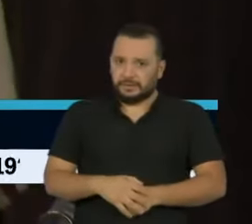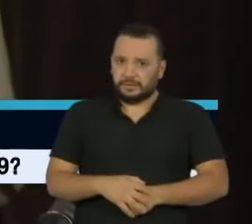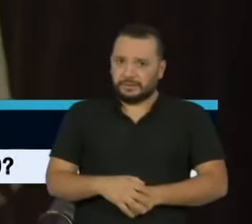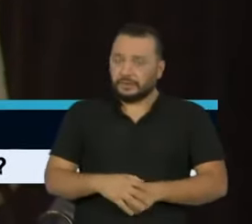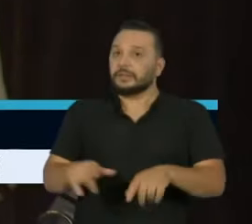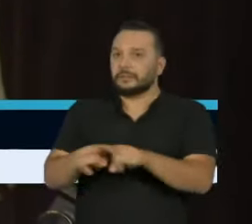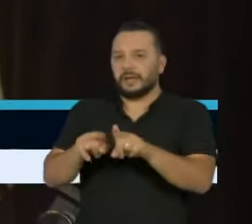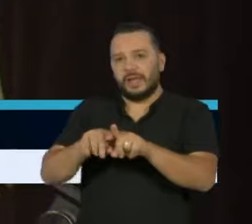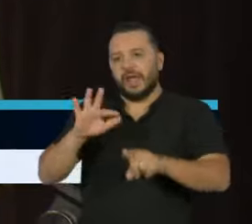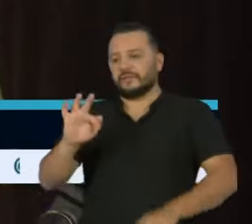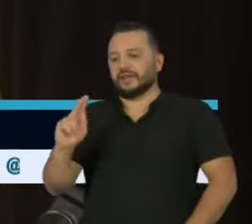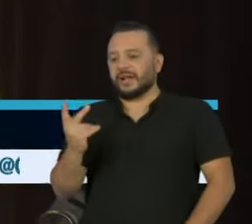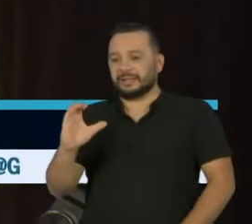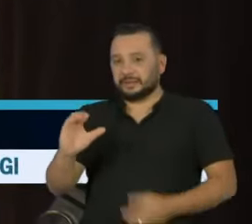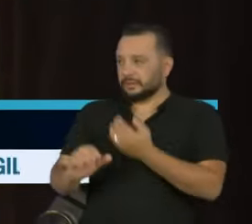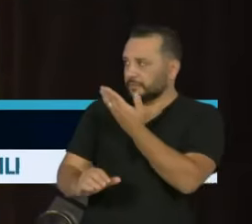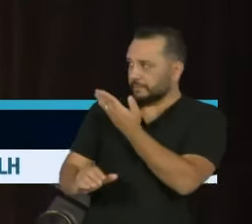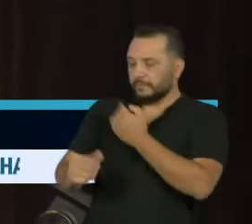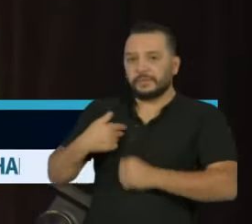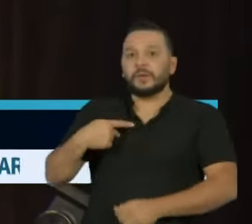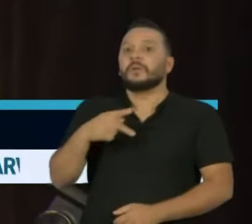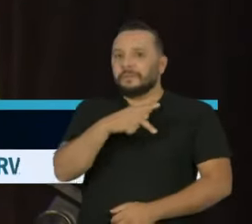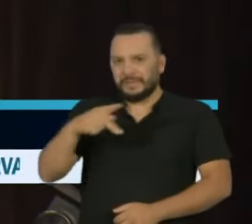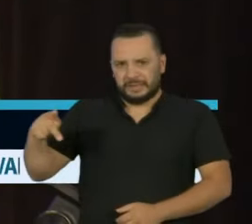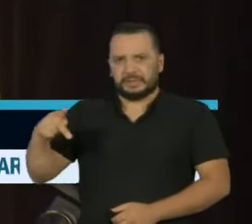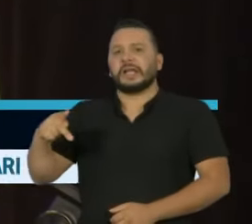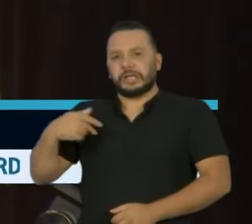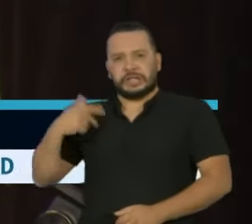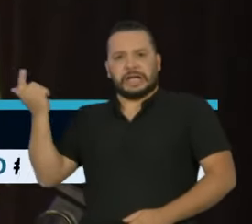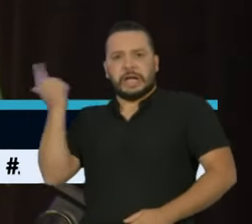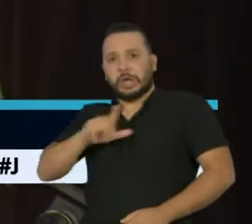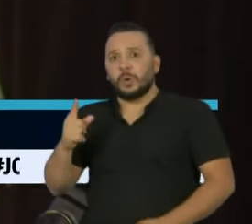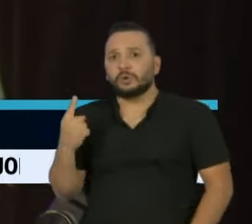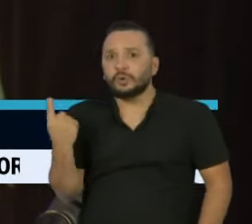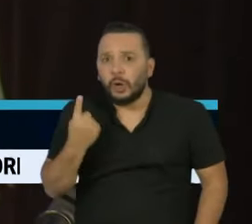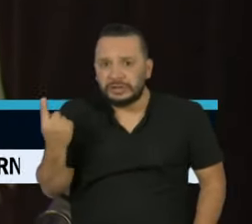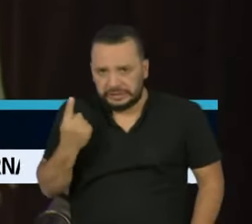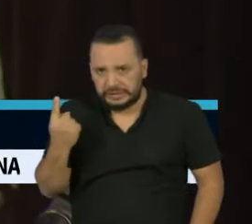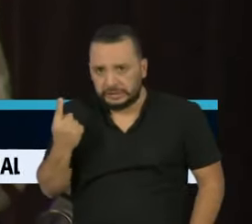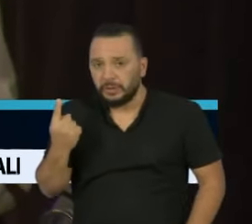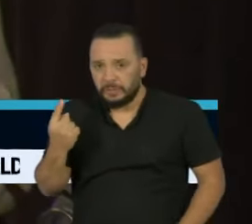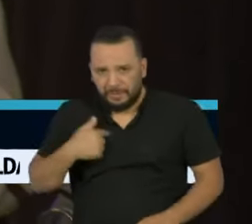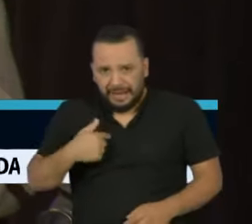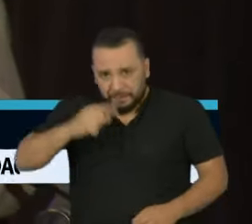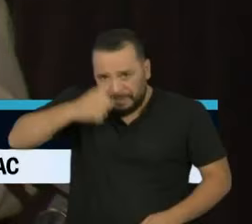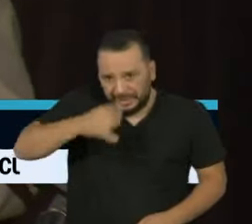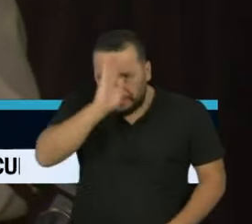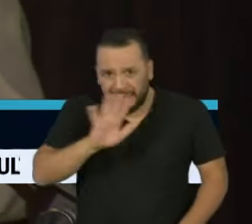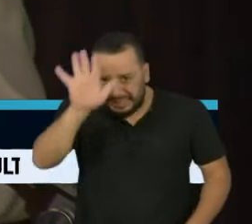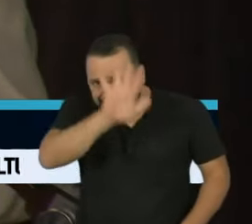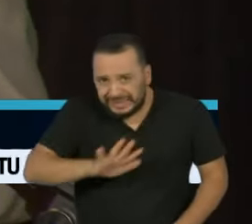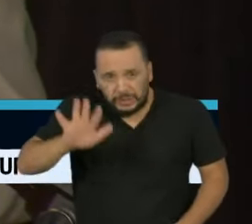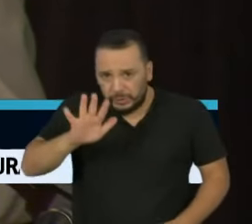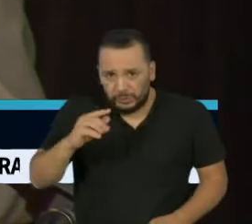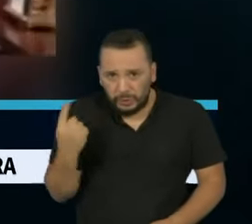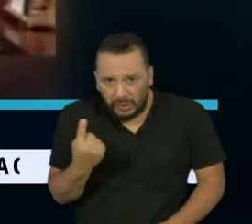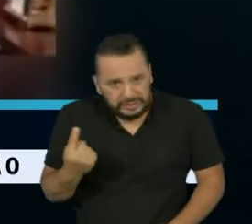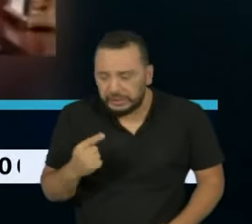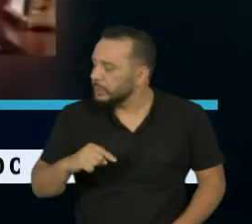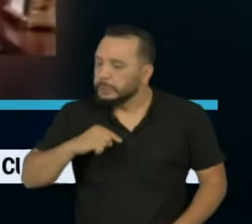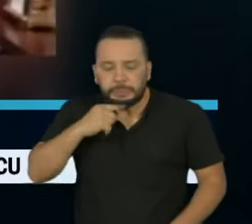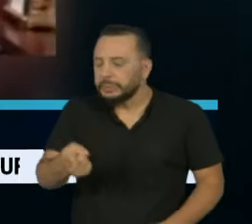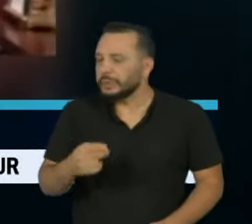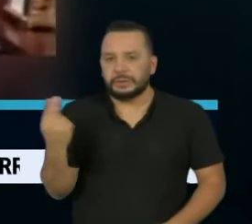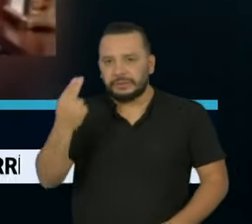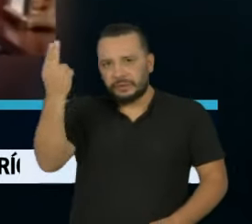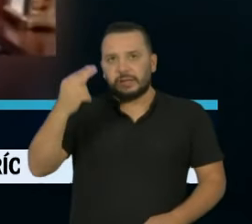Henrique Cardoso, um presidente pode até ganhar a eleição sozinho, mas não consegue governar sem apoio de outros partidos. Os